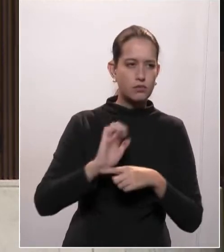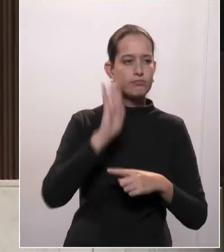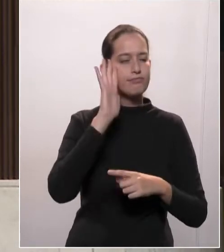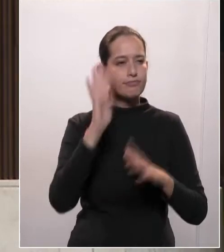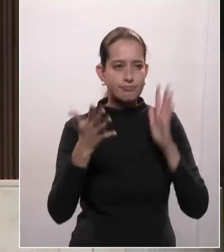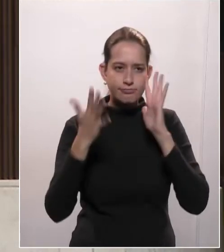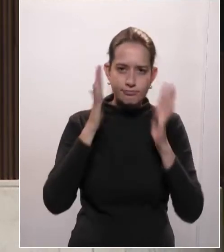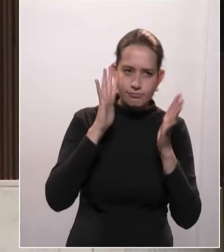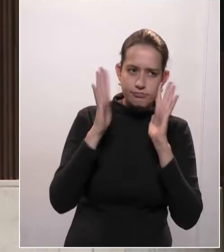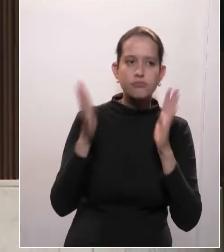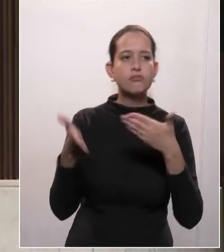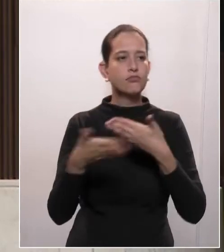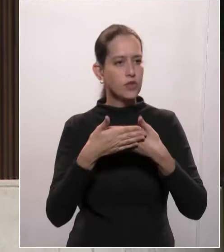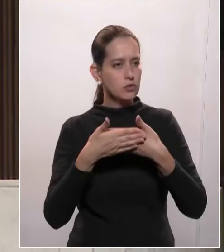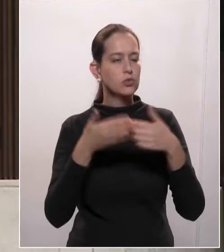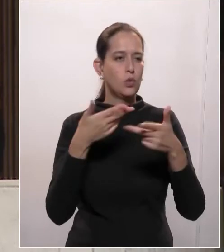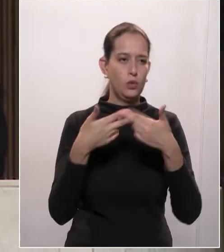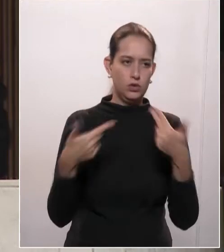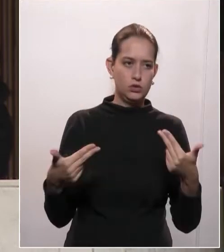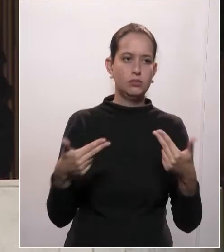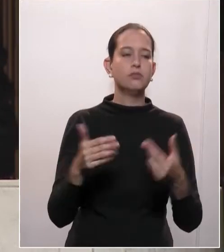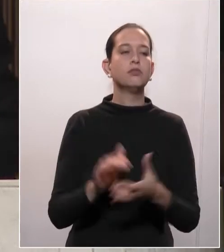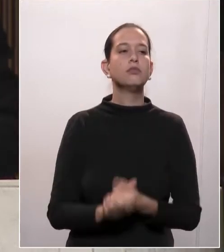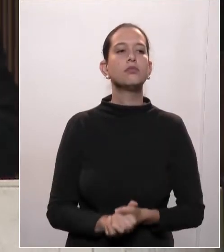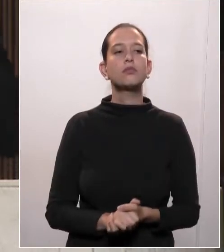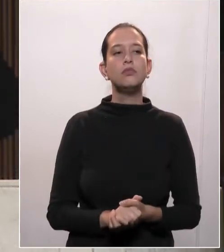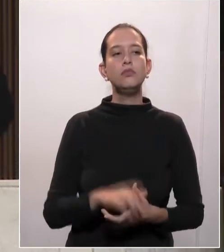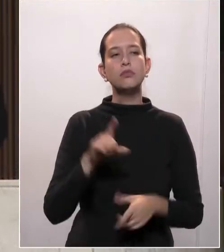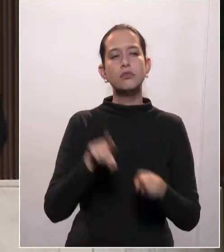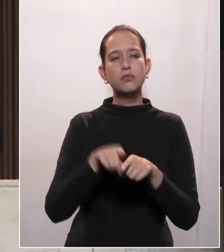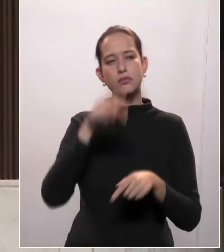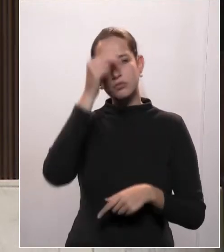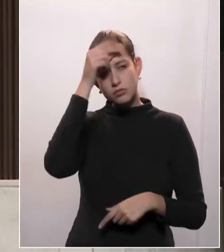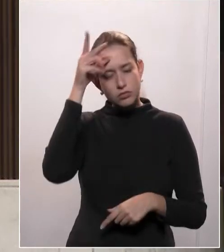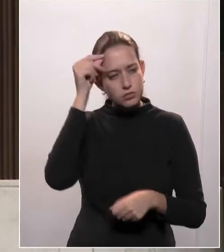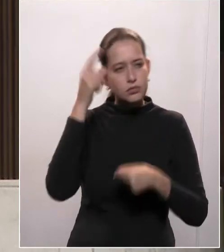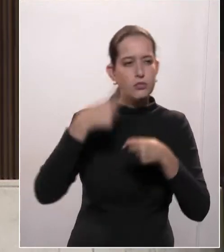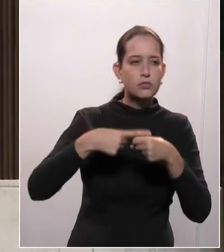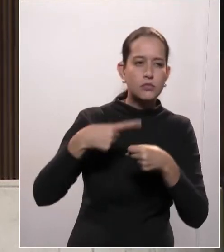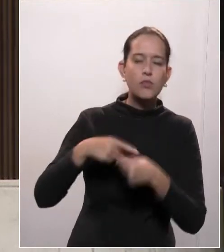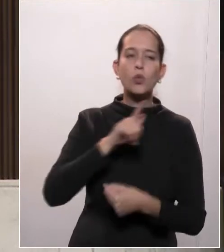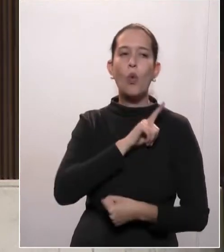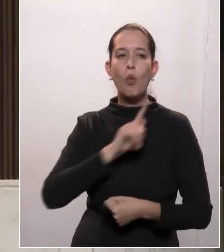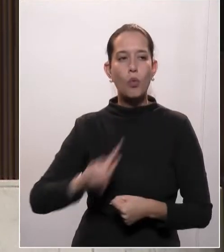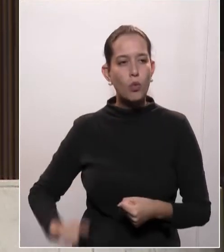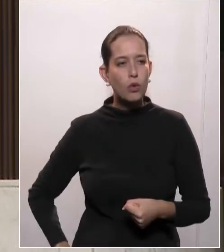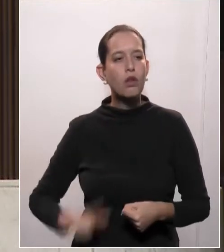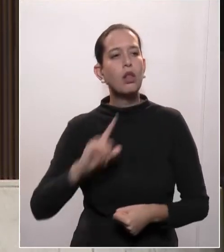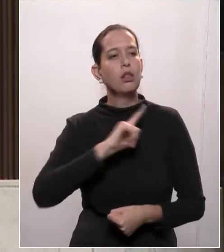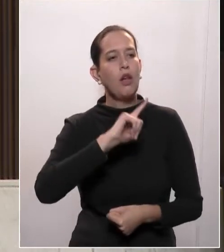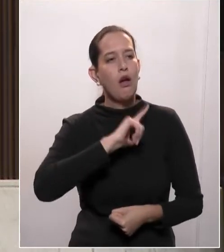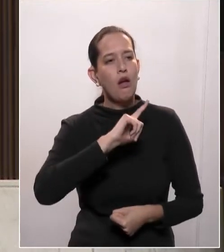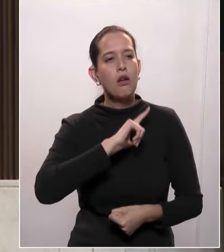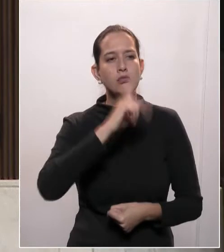prefeitos de vários municípios, e prefeitos e governadores foram criticados, inclusive,